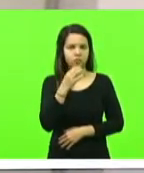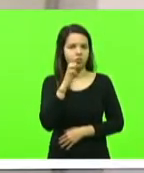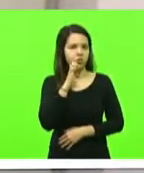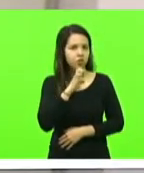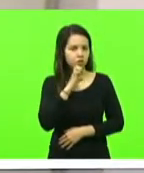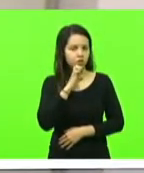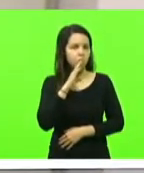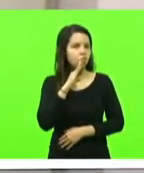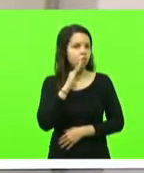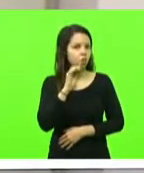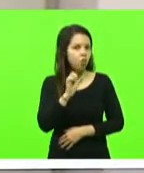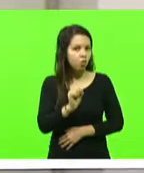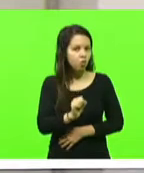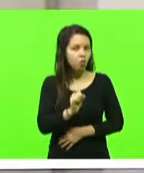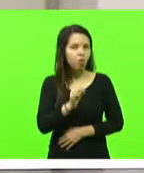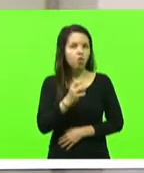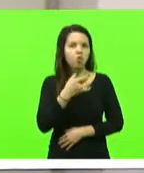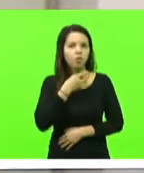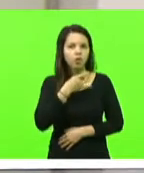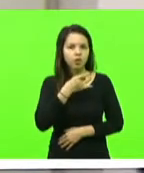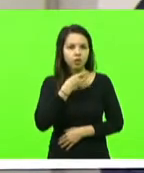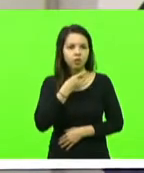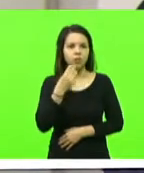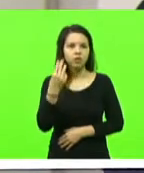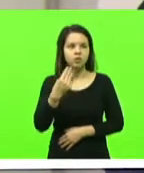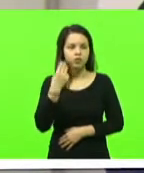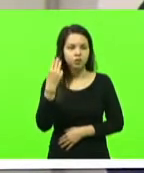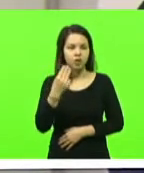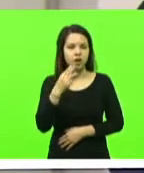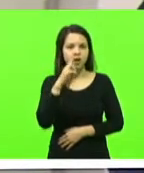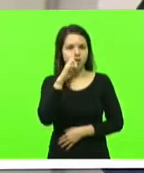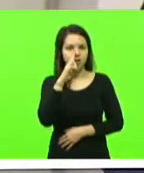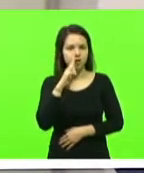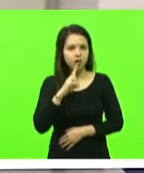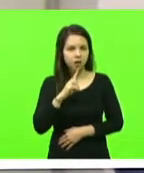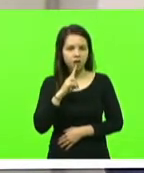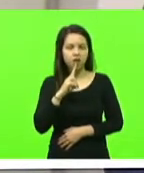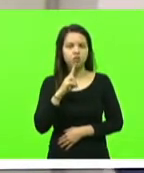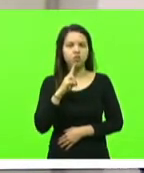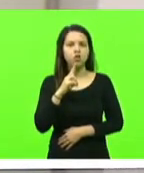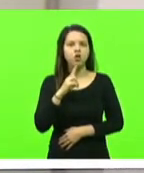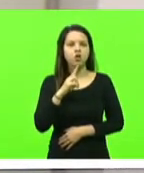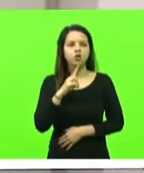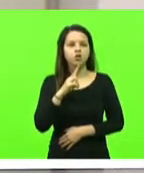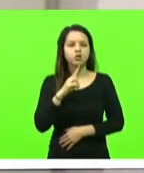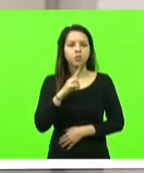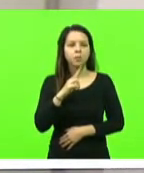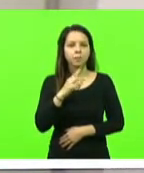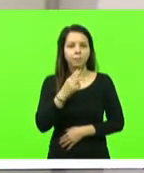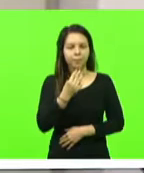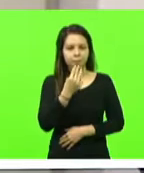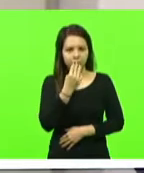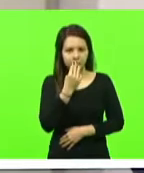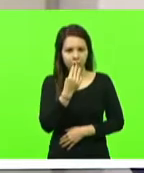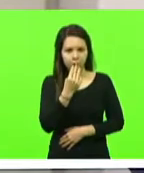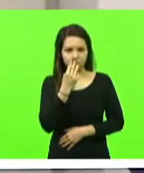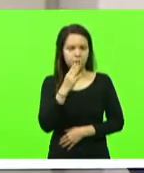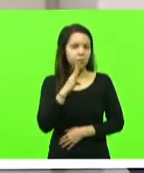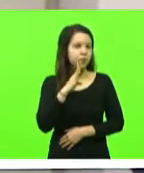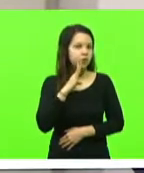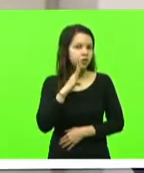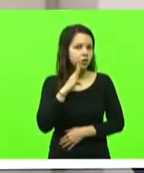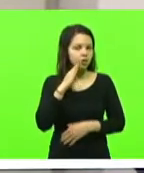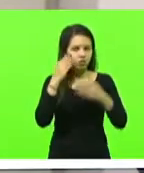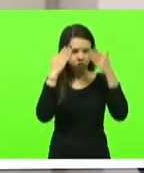Souza, Valdir Cobalcini, Márcio Machado, Ivan Nats, Moacir Sopelsa, Nilson Berlanda, José Milton Schaeffer e a